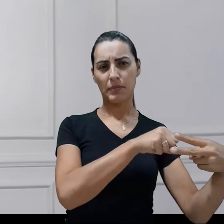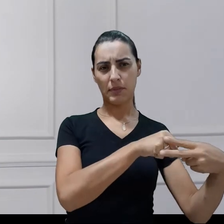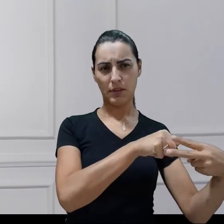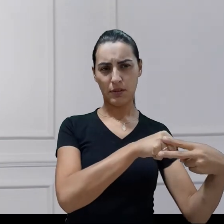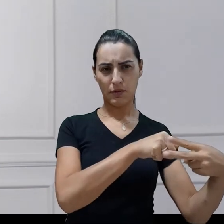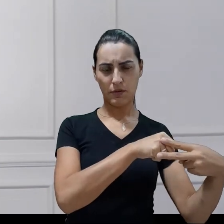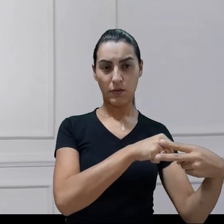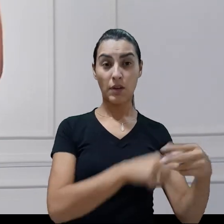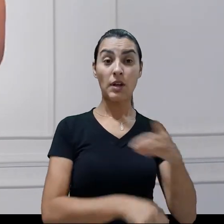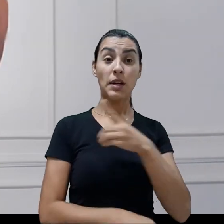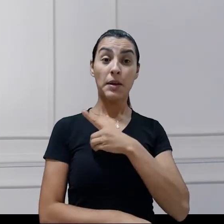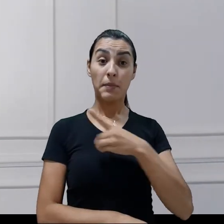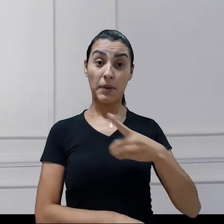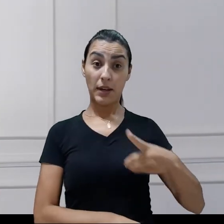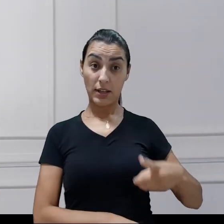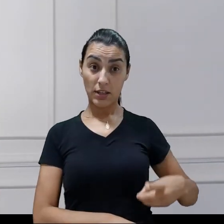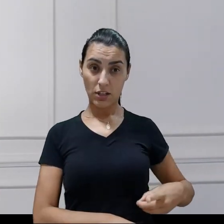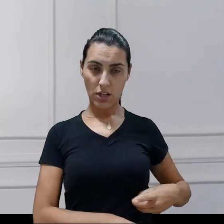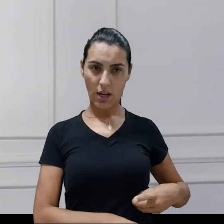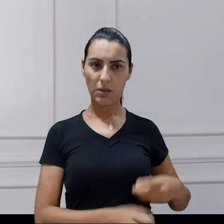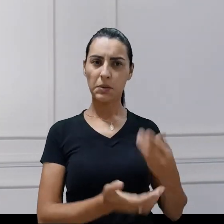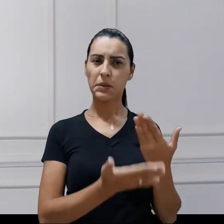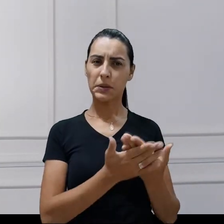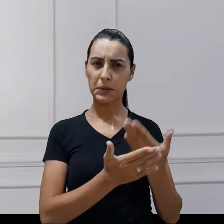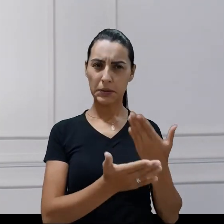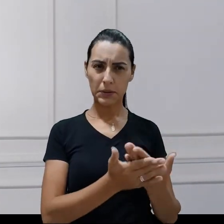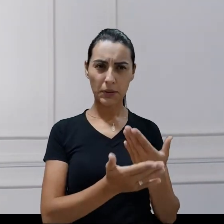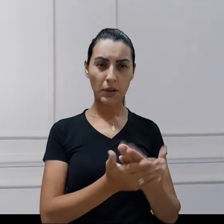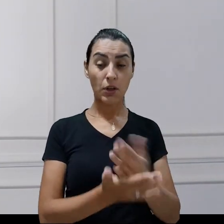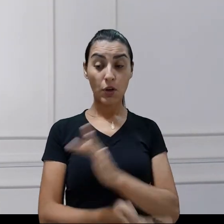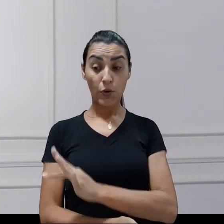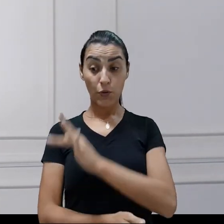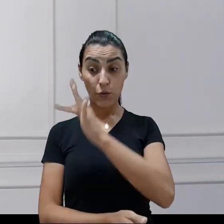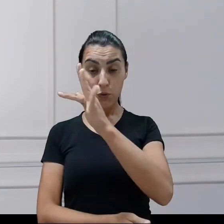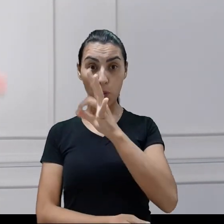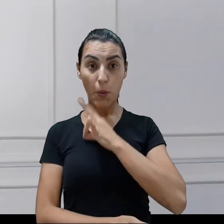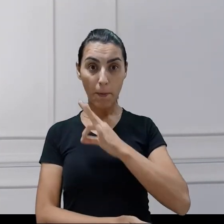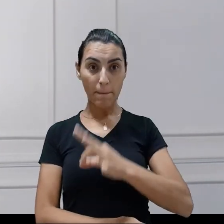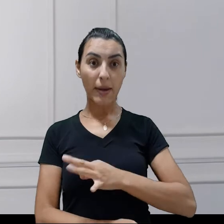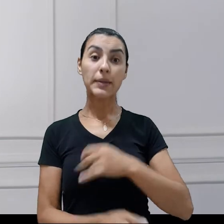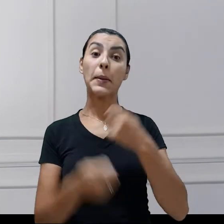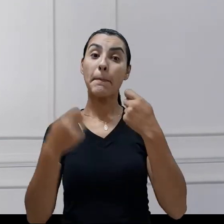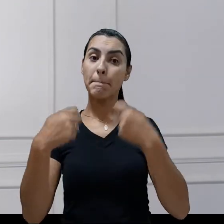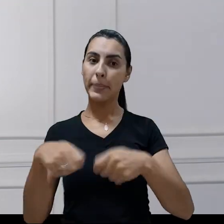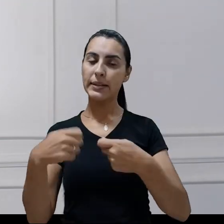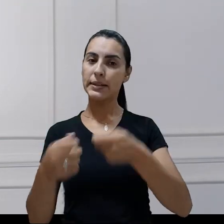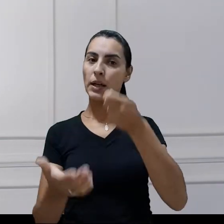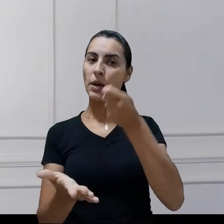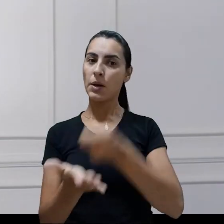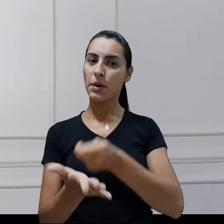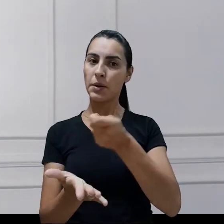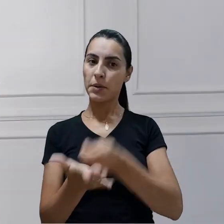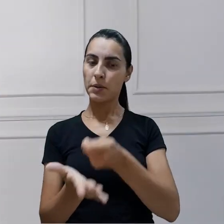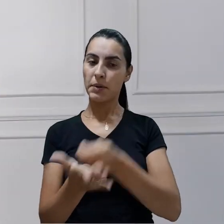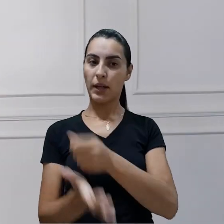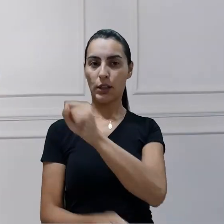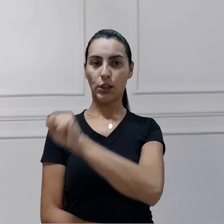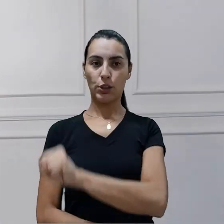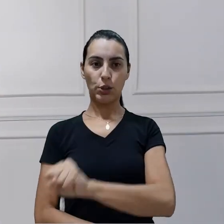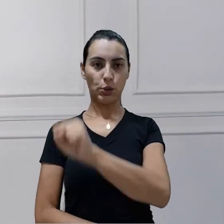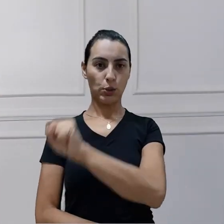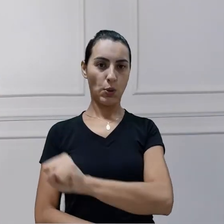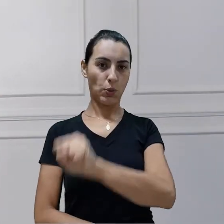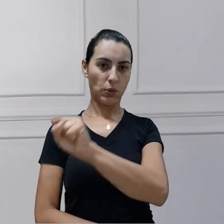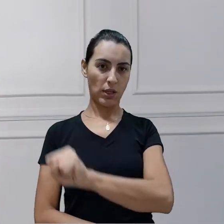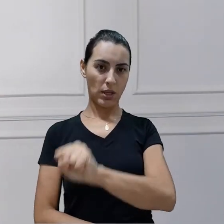ser diácono que está em processo formativo do sacerdócio, ele deve ser solteiro. Mas,